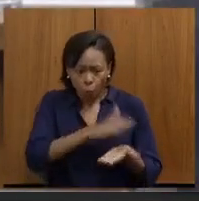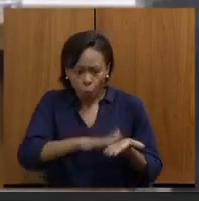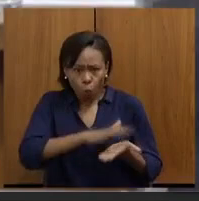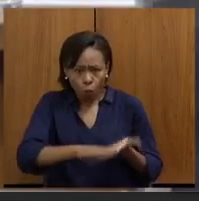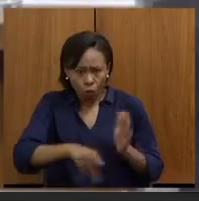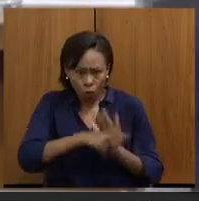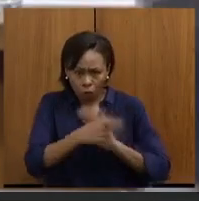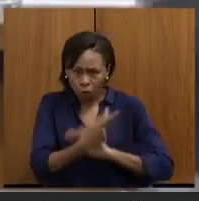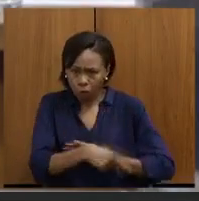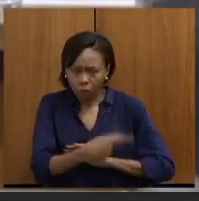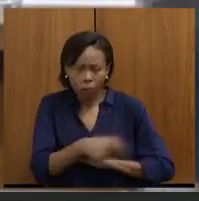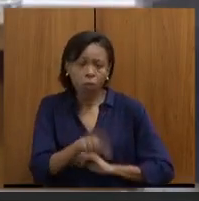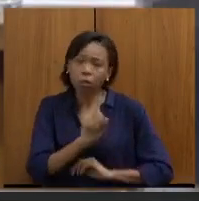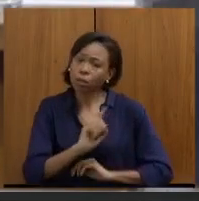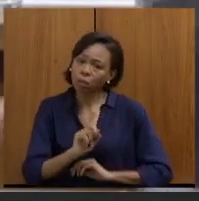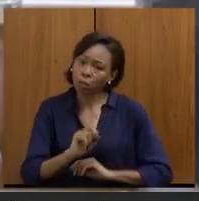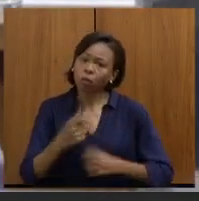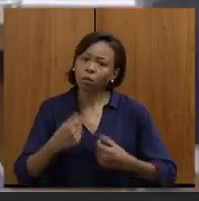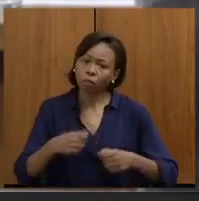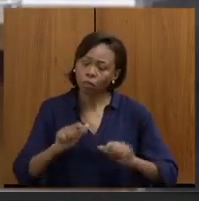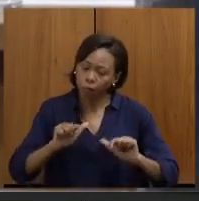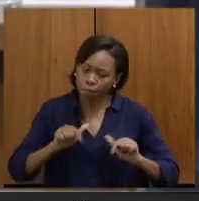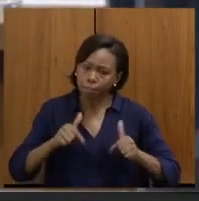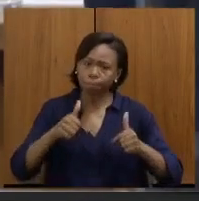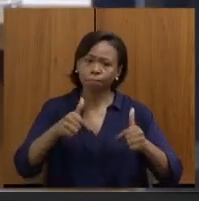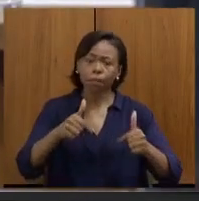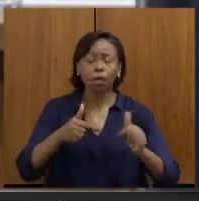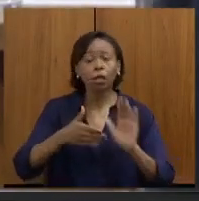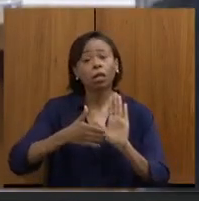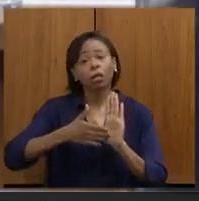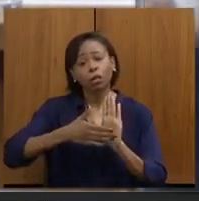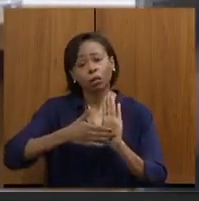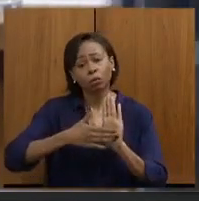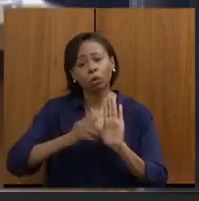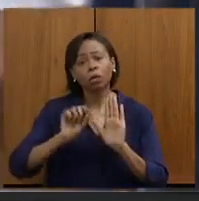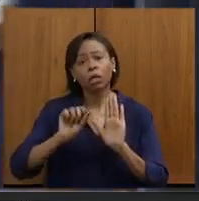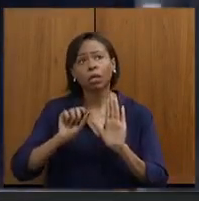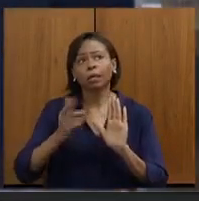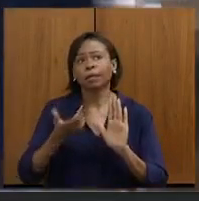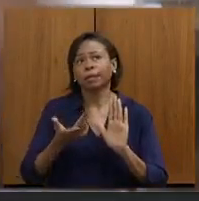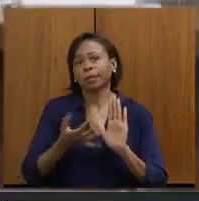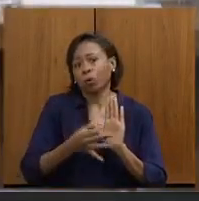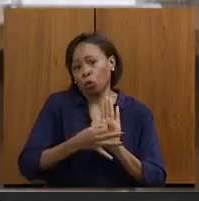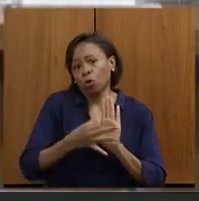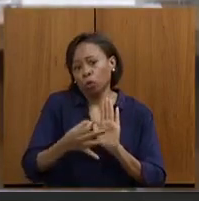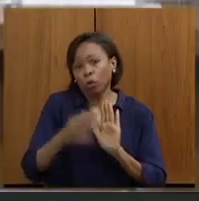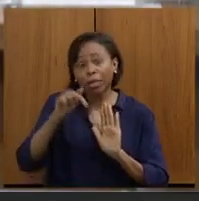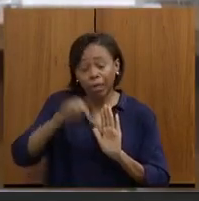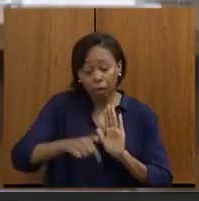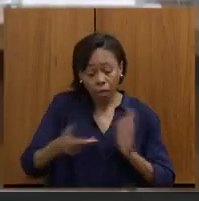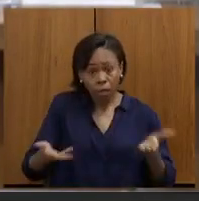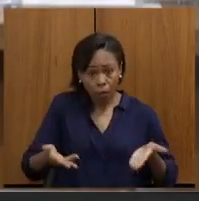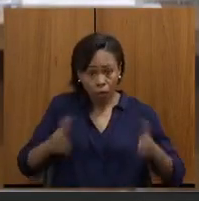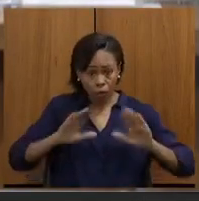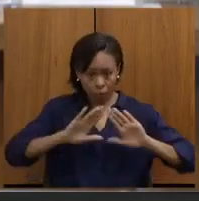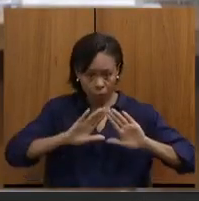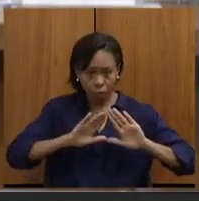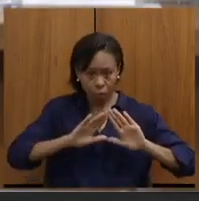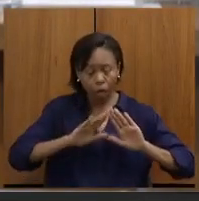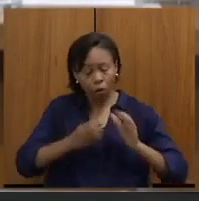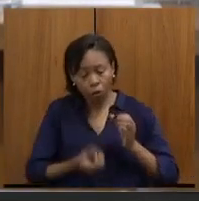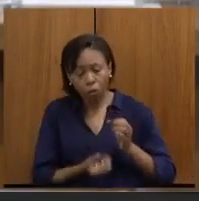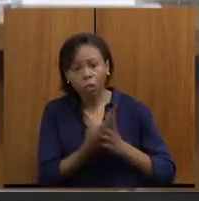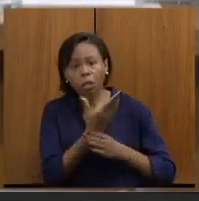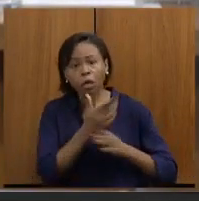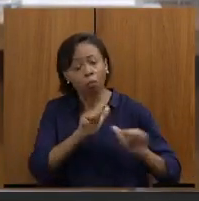precisa, sim, se mobilizar e, talvez, eu propor que a gente possa, partir dessa reunião, derivar uma ação